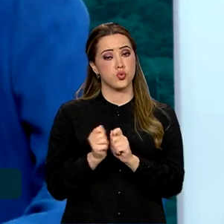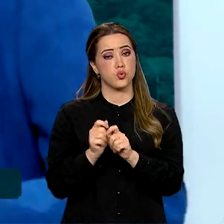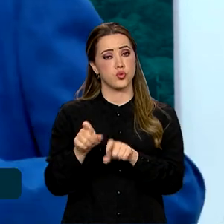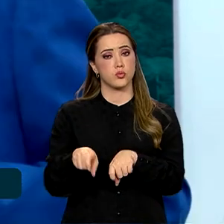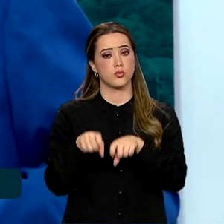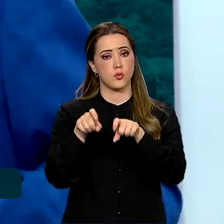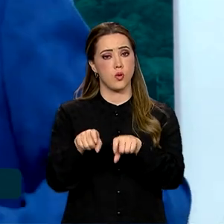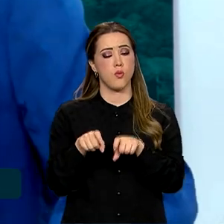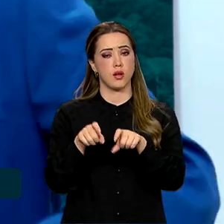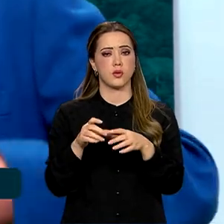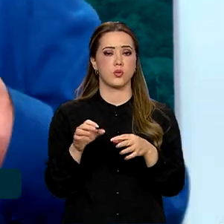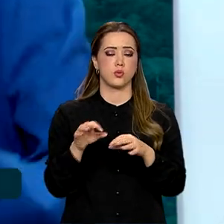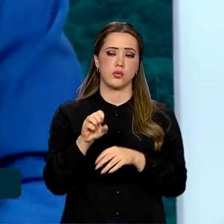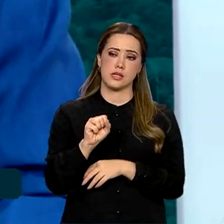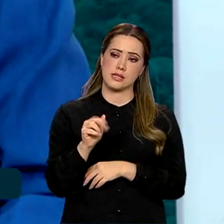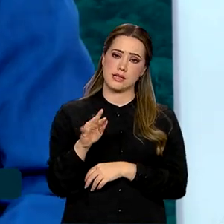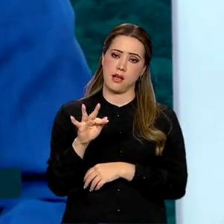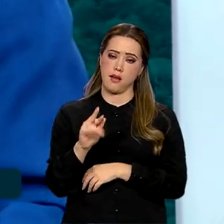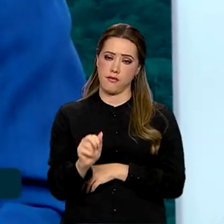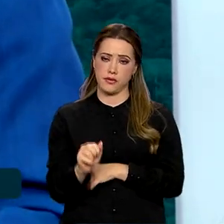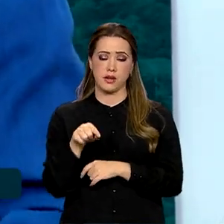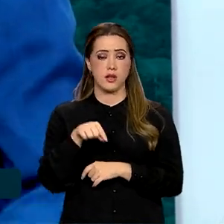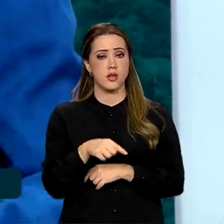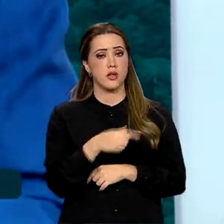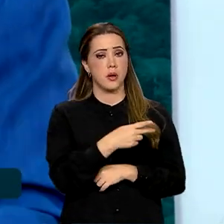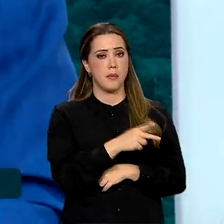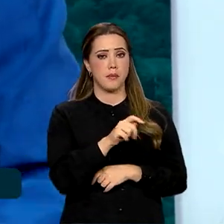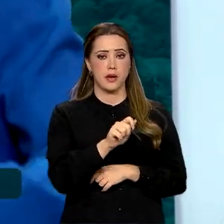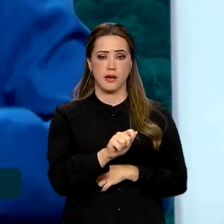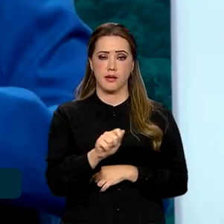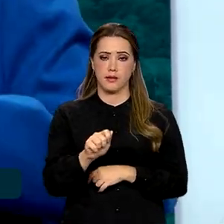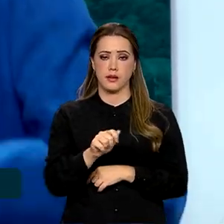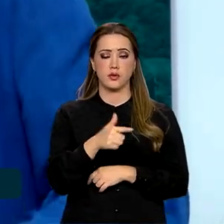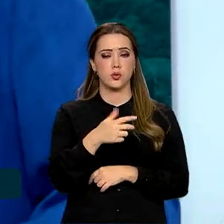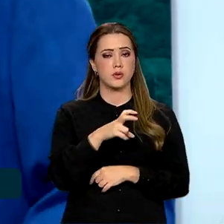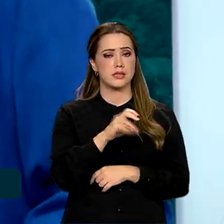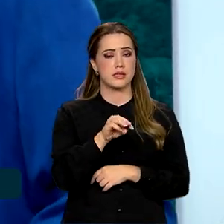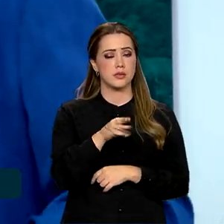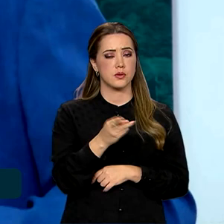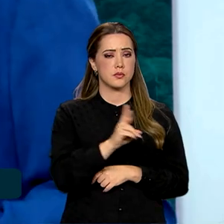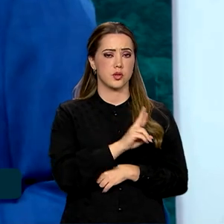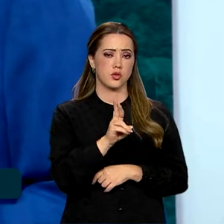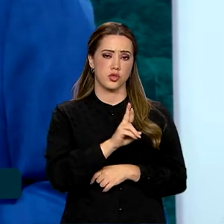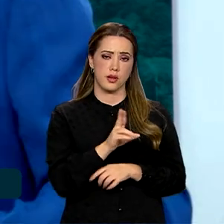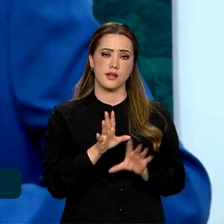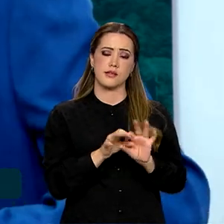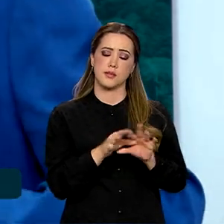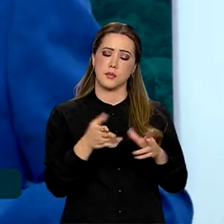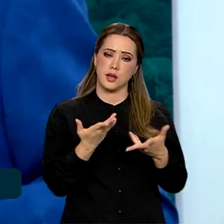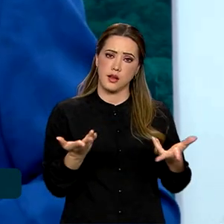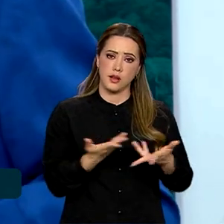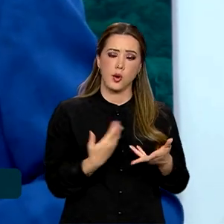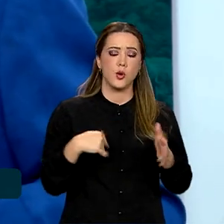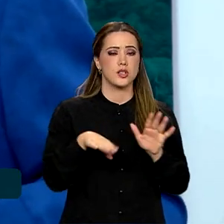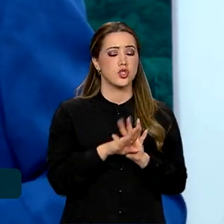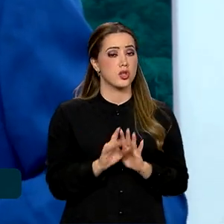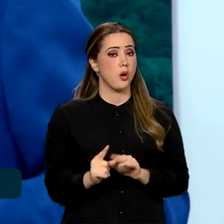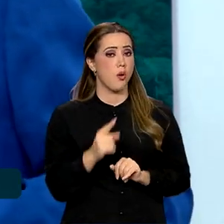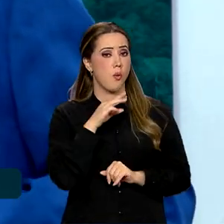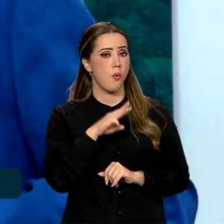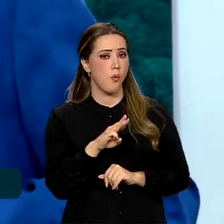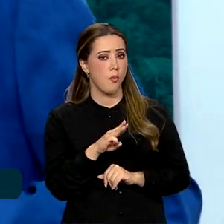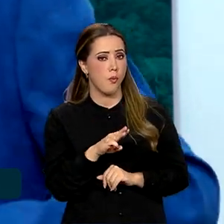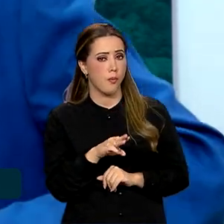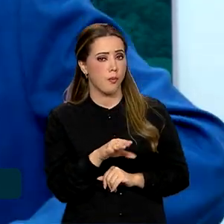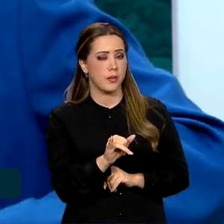Só aqui do PAA são mais R 250 milhões liberados e agora deve chegar a mais de R 1 bilhão e R 100